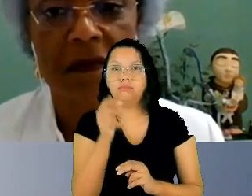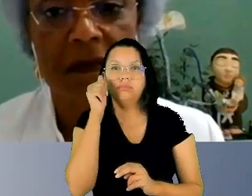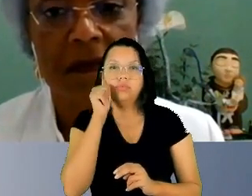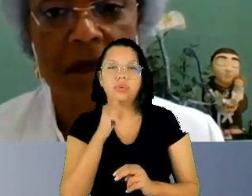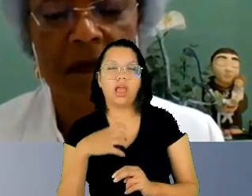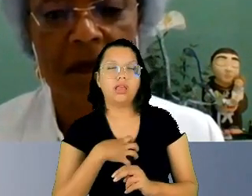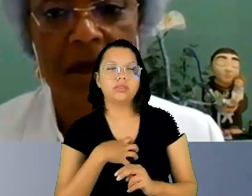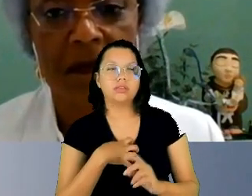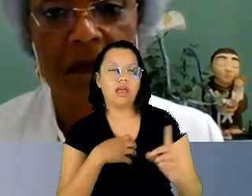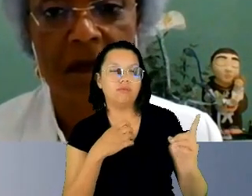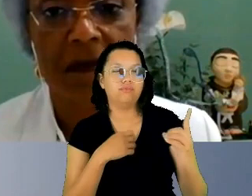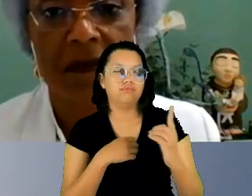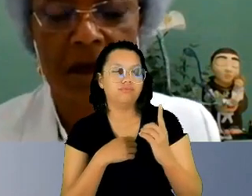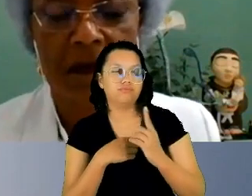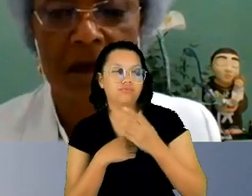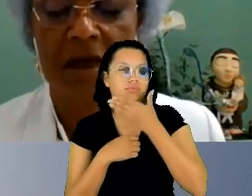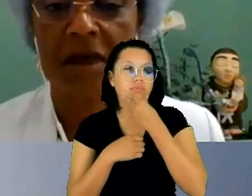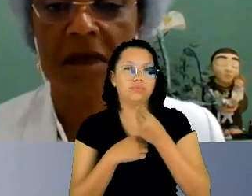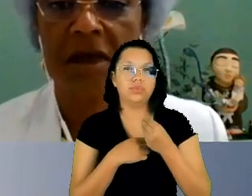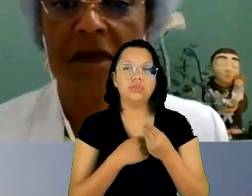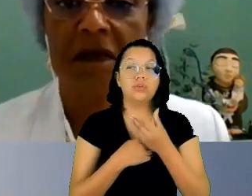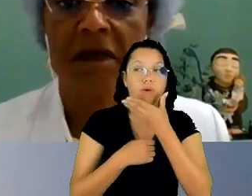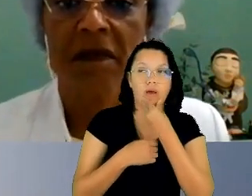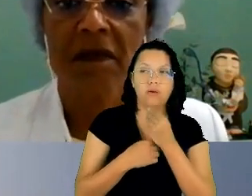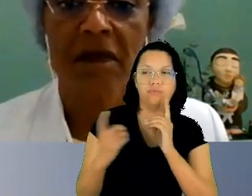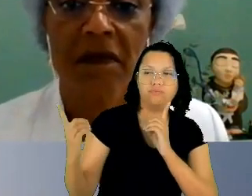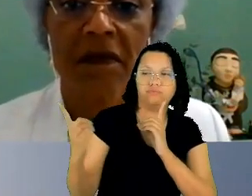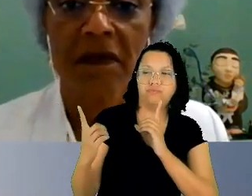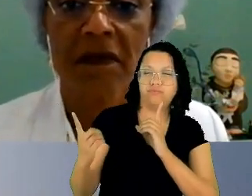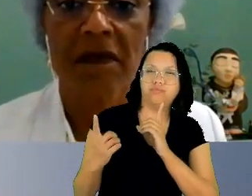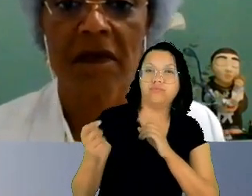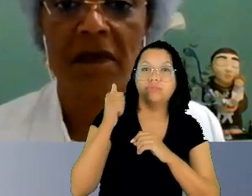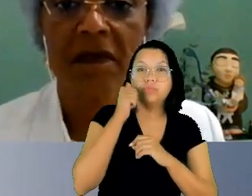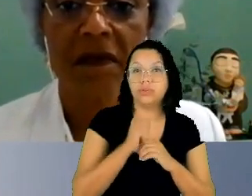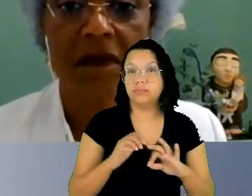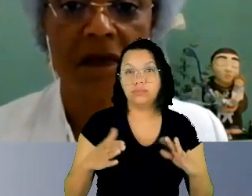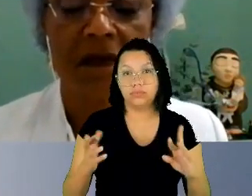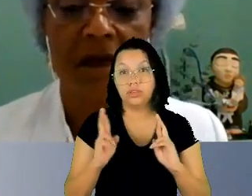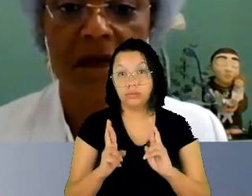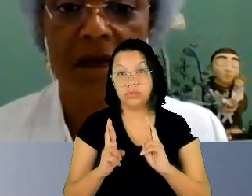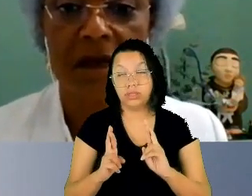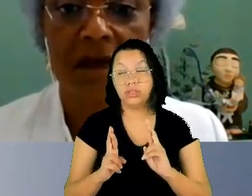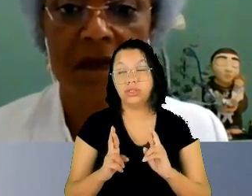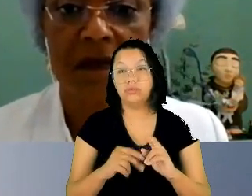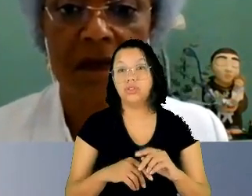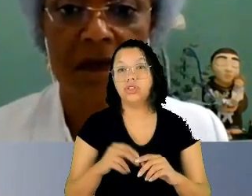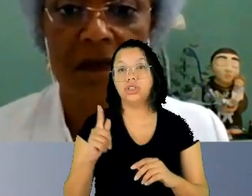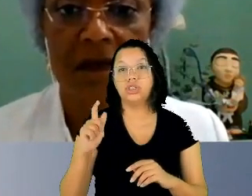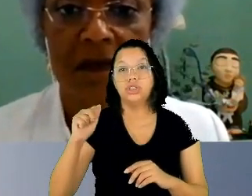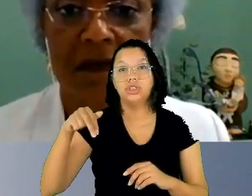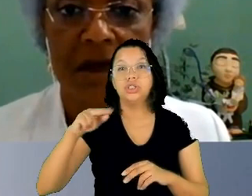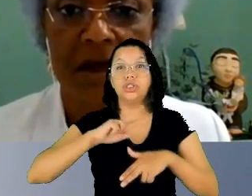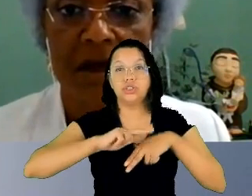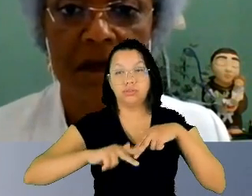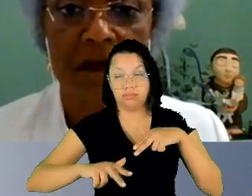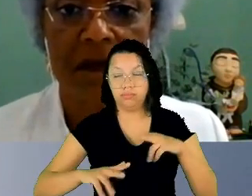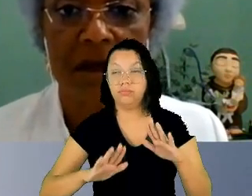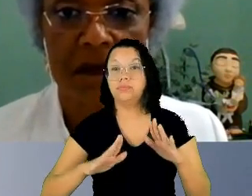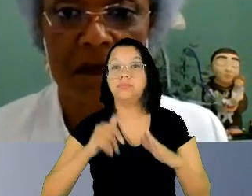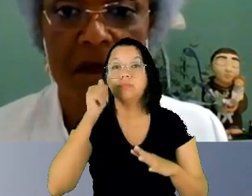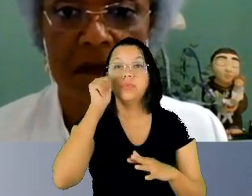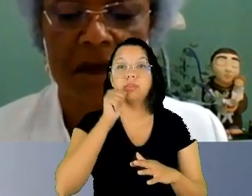expectativa de gênero que marca as pessoas as mulheres se atribuem em primeiro lugar expectativas de